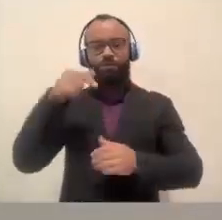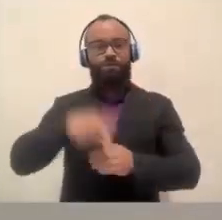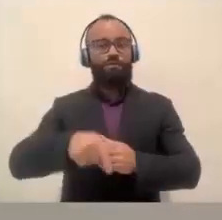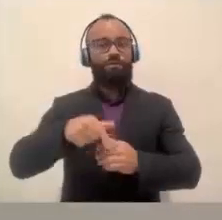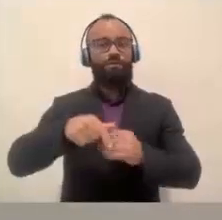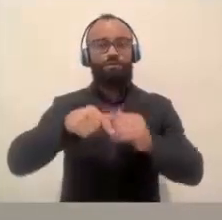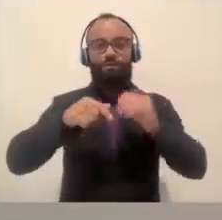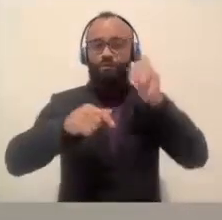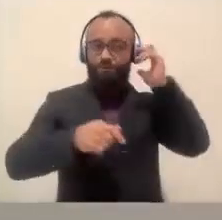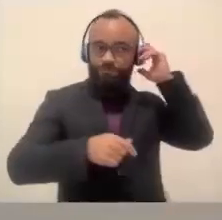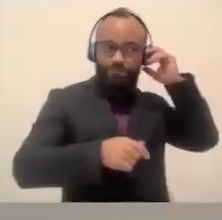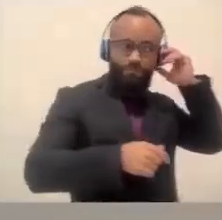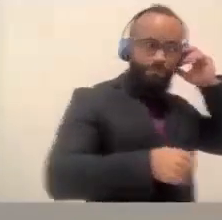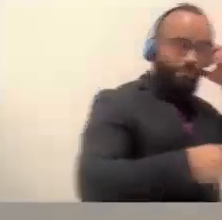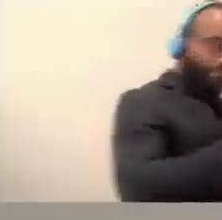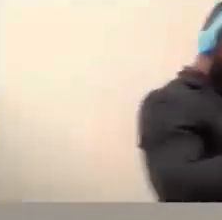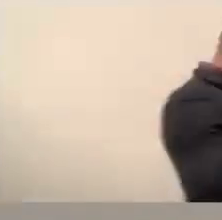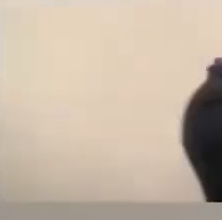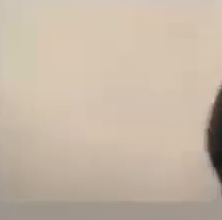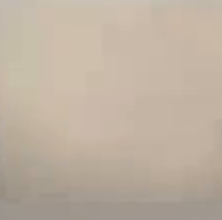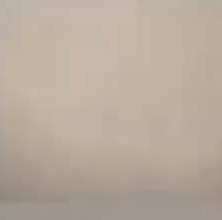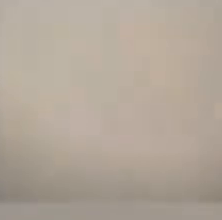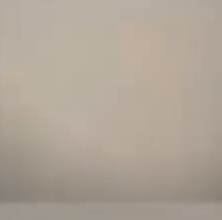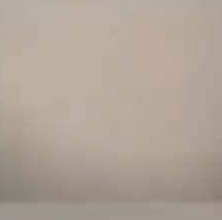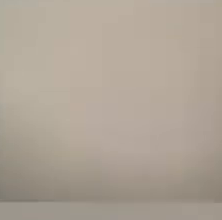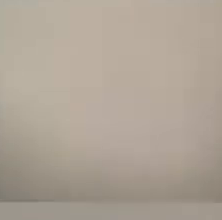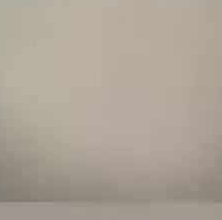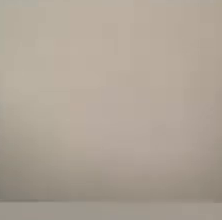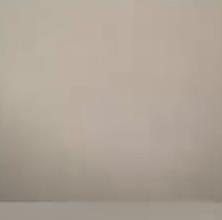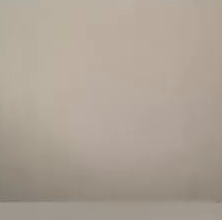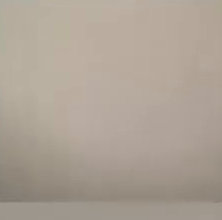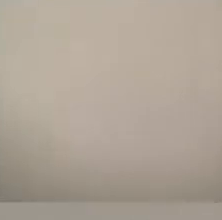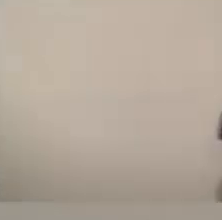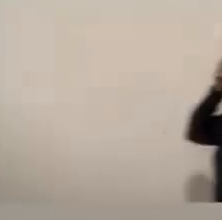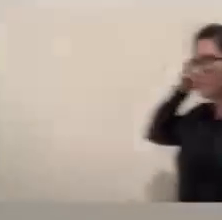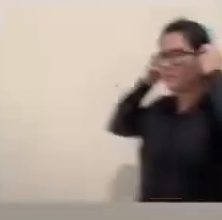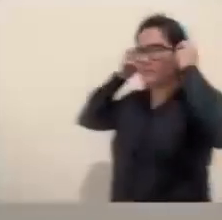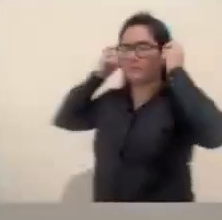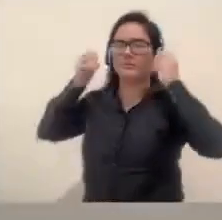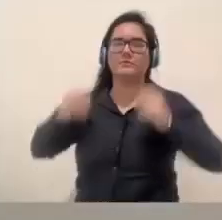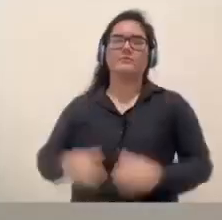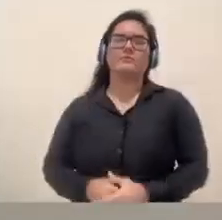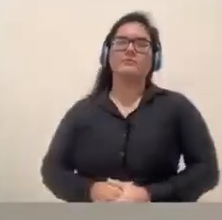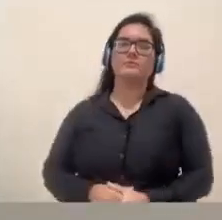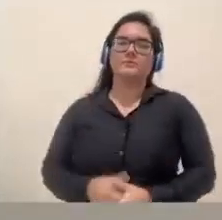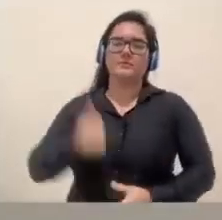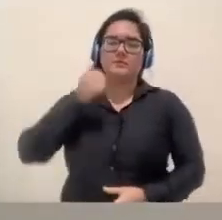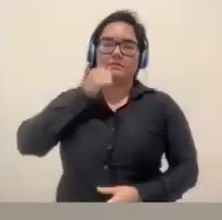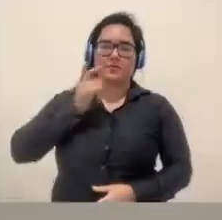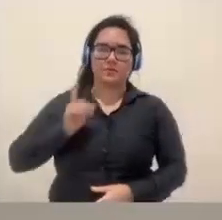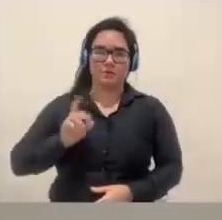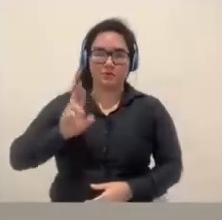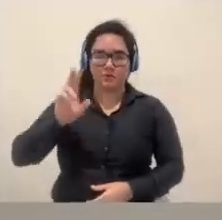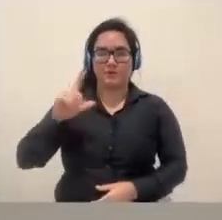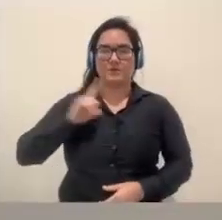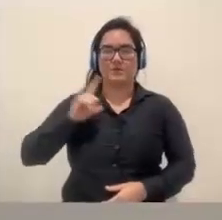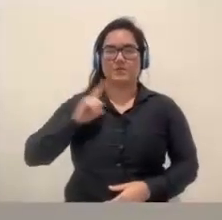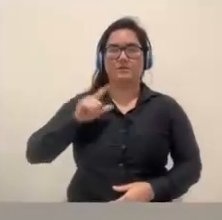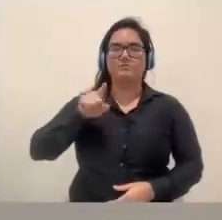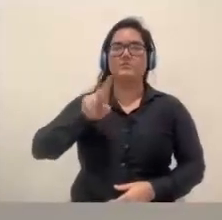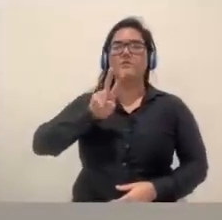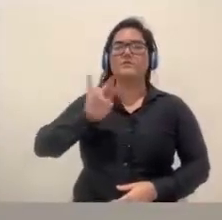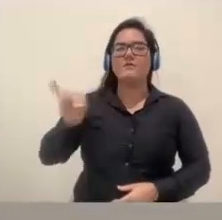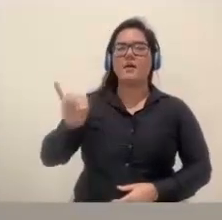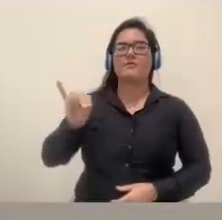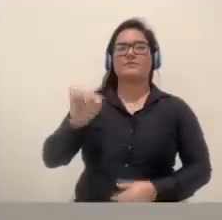a primeira delegada, mulher que implantou, a primeira delegacia da mulher, a doutora Marilise, que vai ser nossa